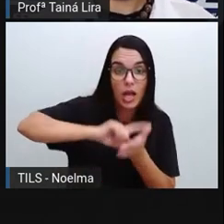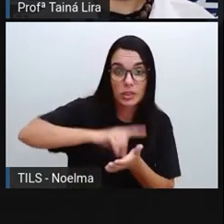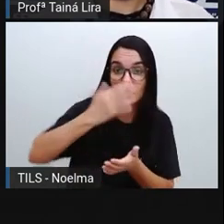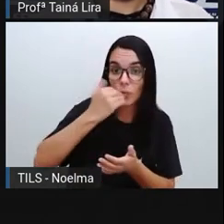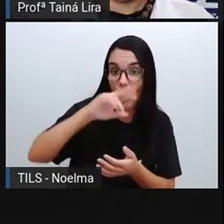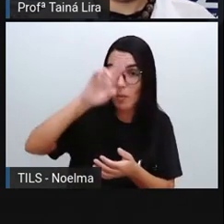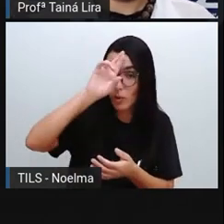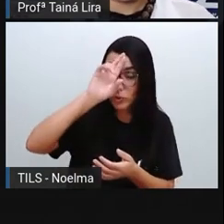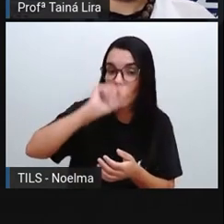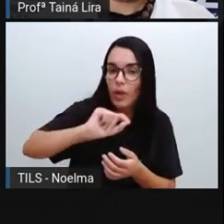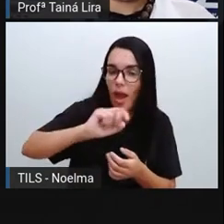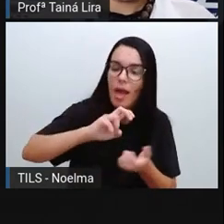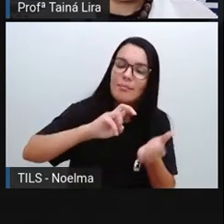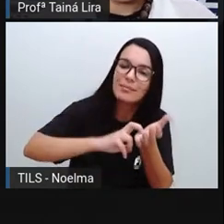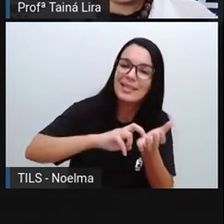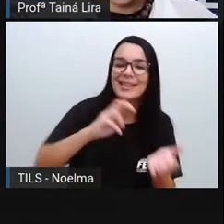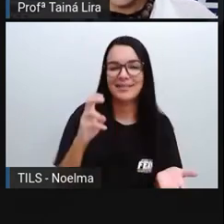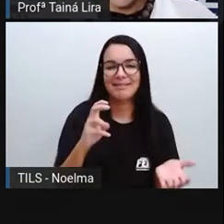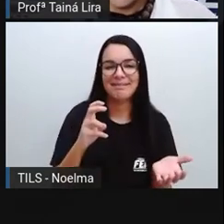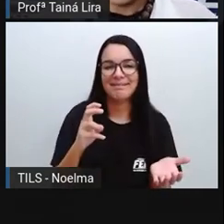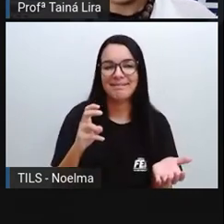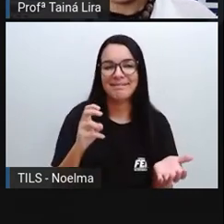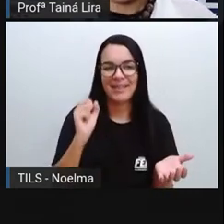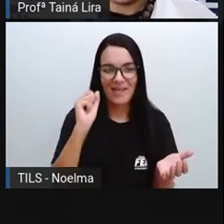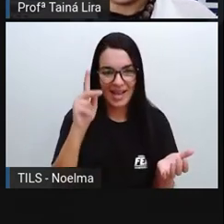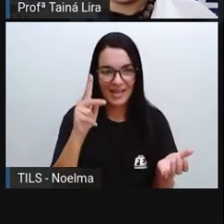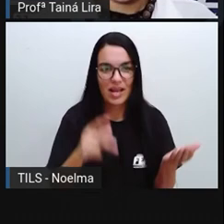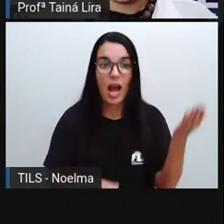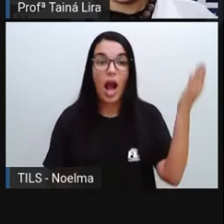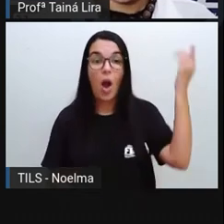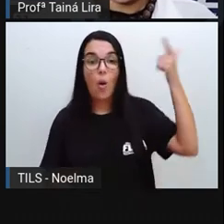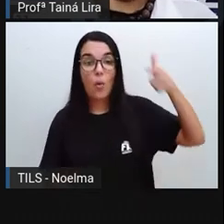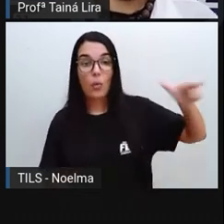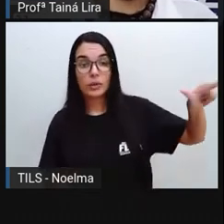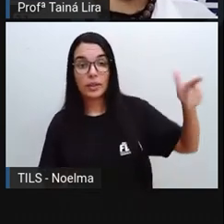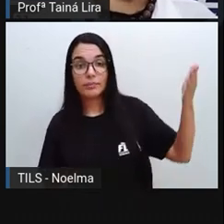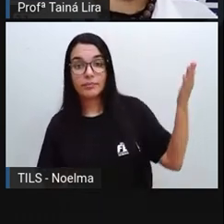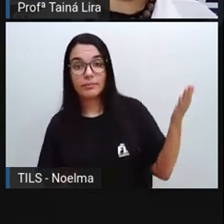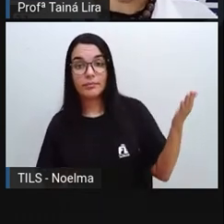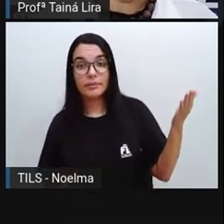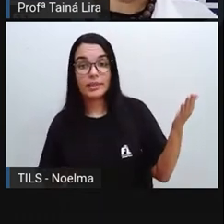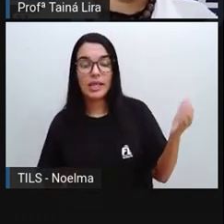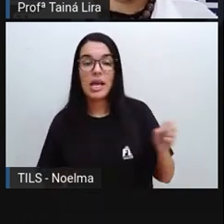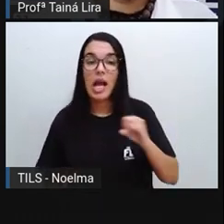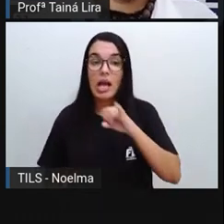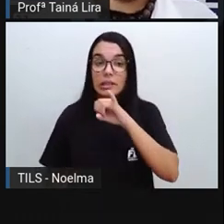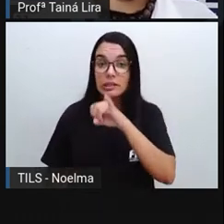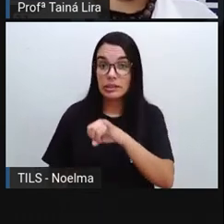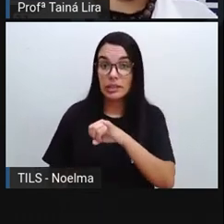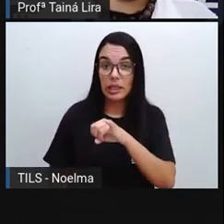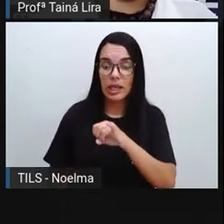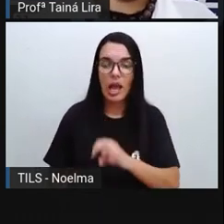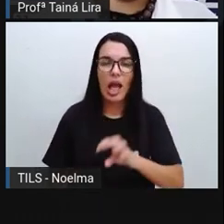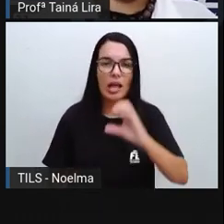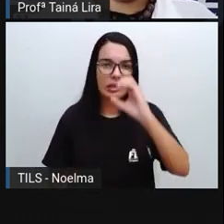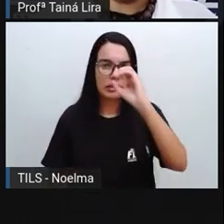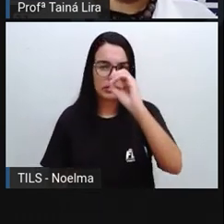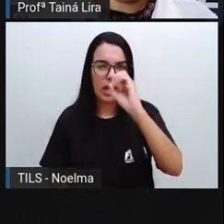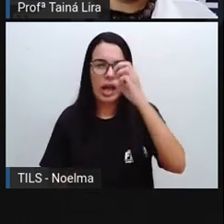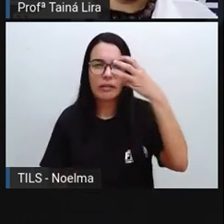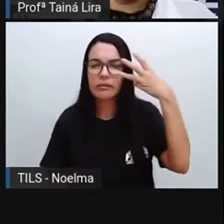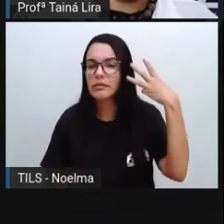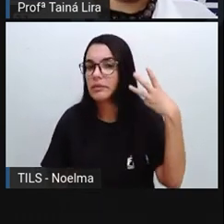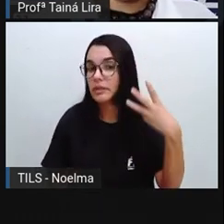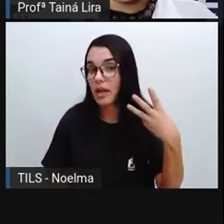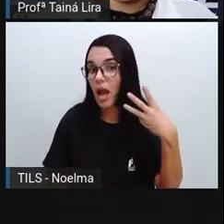-dia, só pode ser nove da manhã, tá? Olha lá a outra, a gente tem aqui, ó,